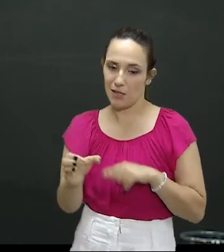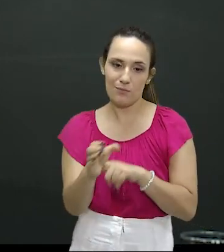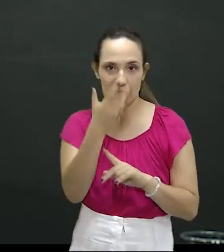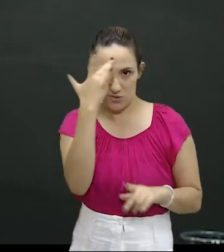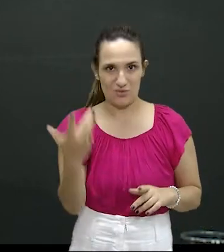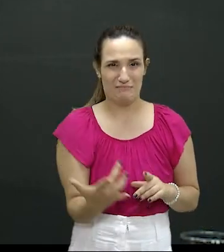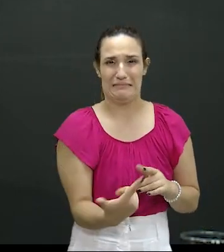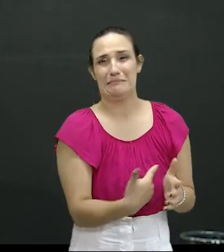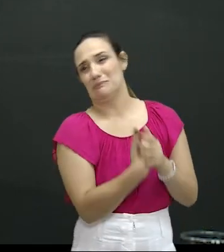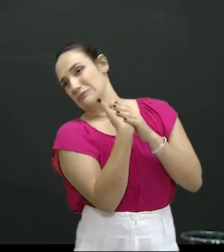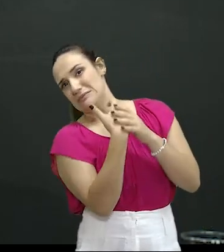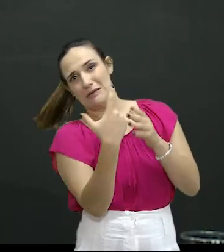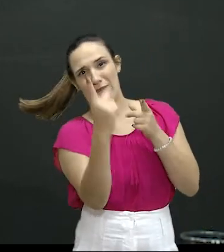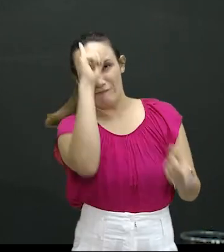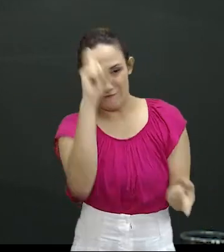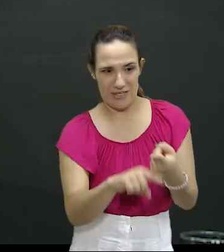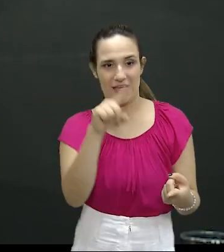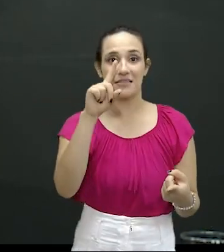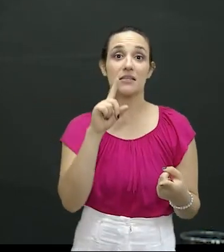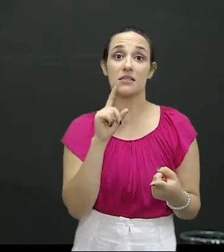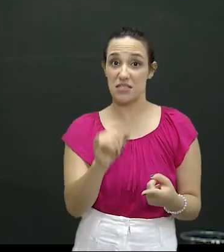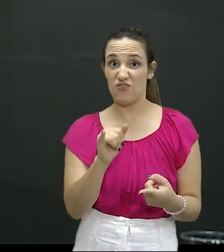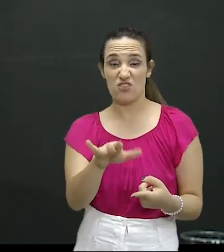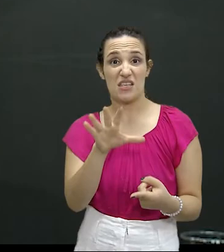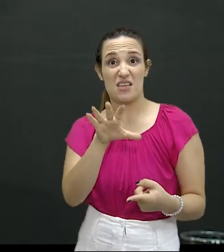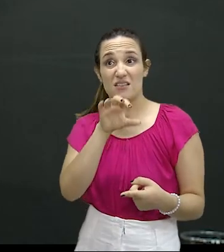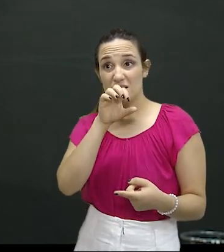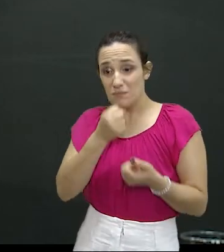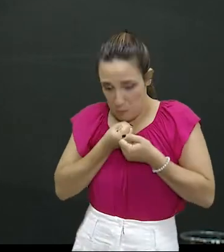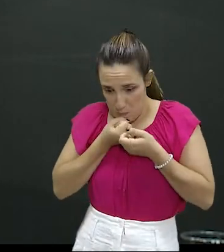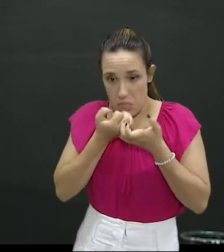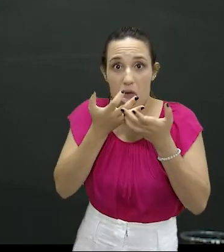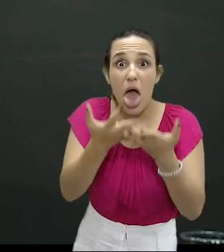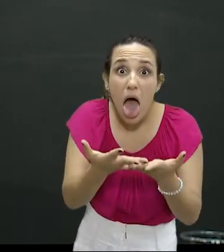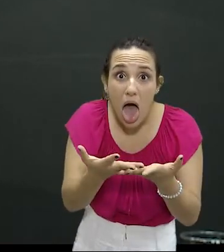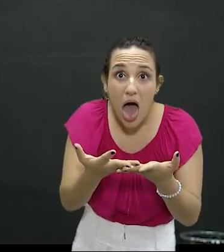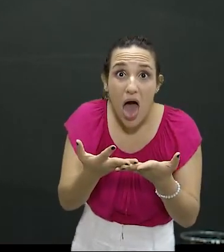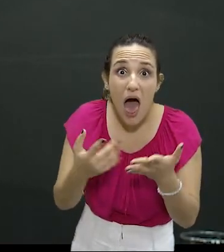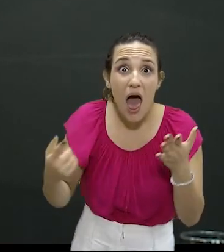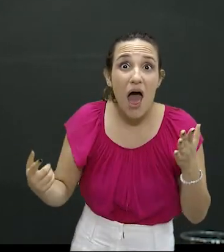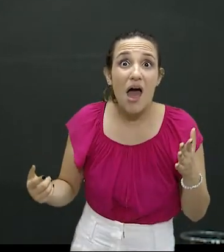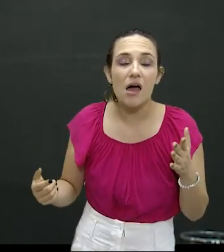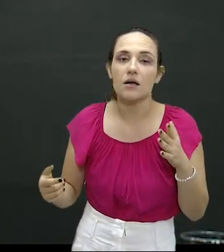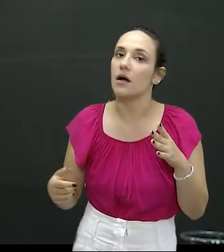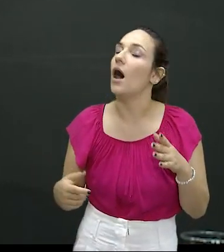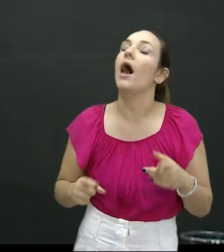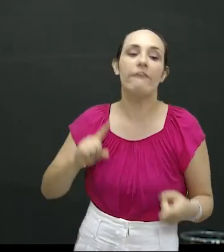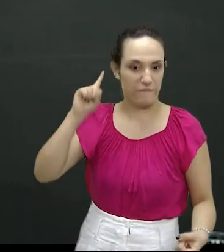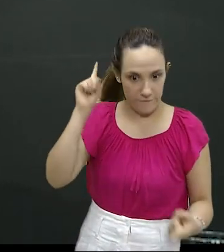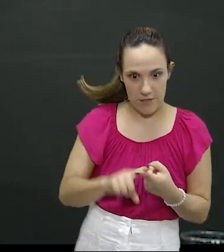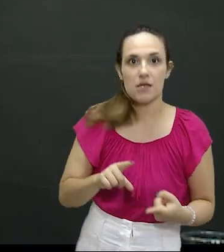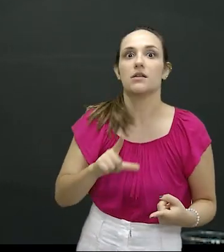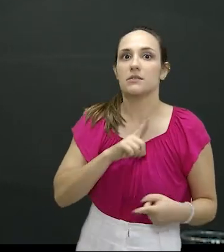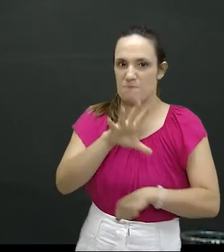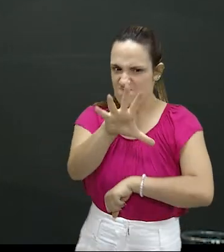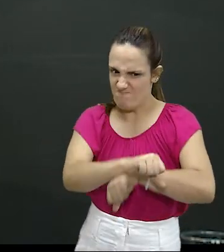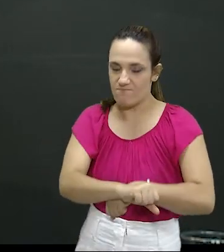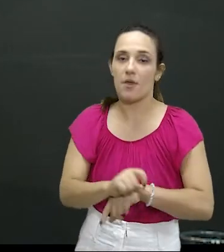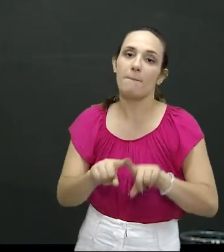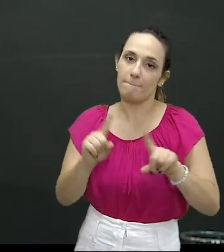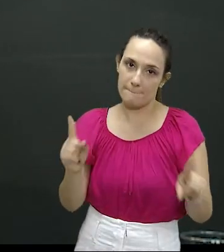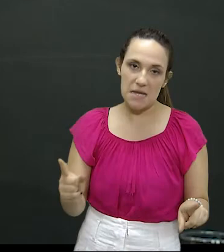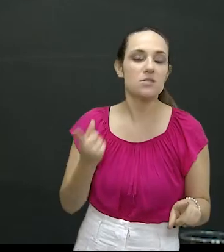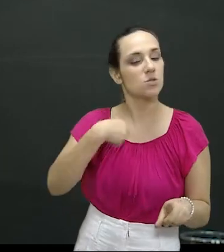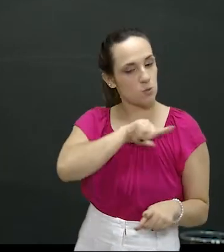retorção que eles fazem, no caso daquele que delata o que eles estão fazendo. Então, o sigilo aí é de suma importância para nós.